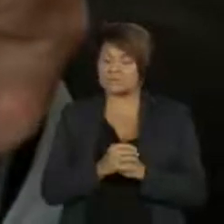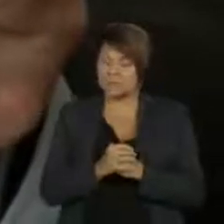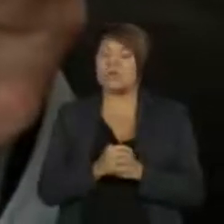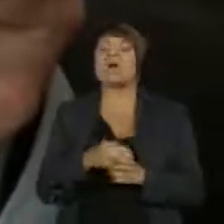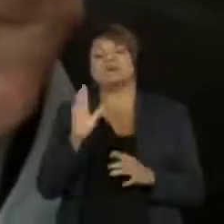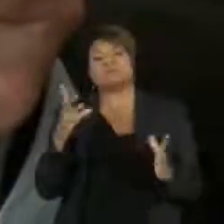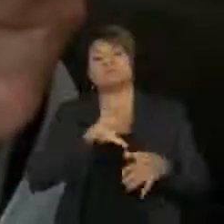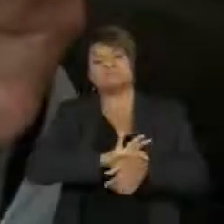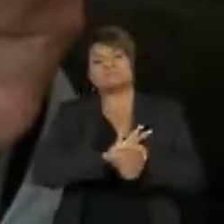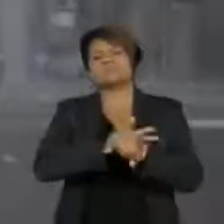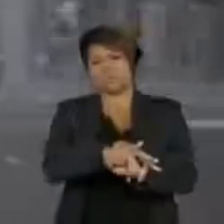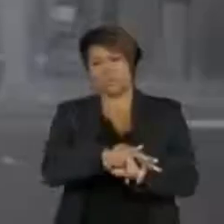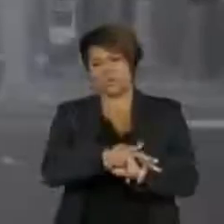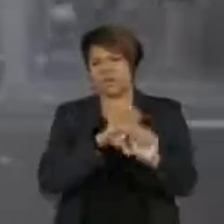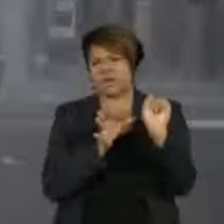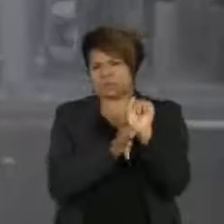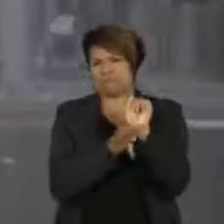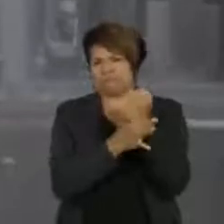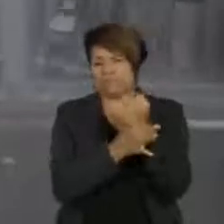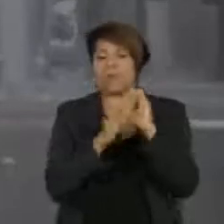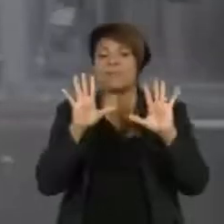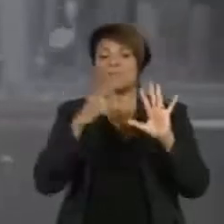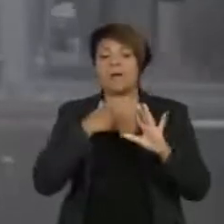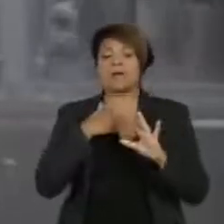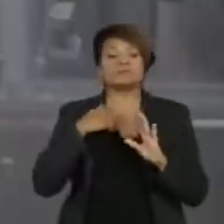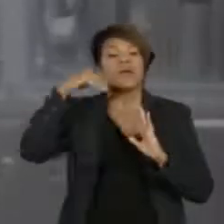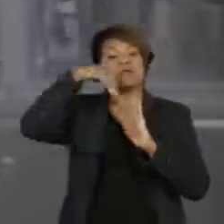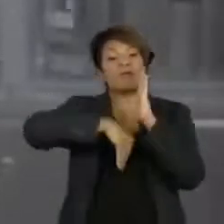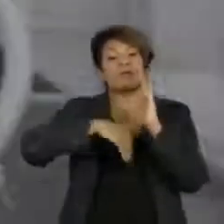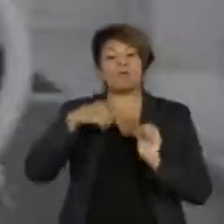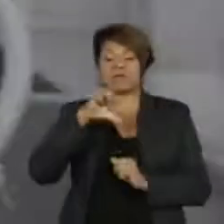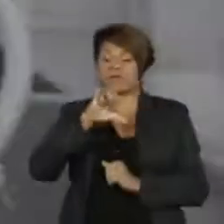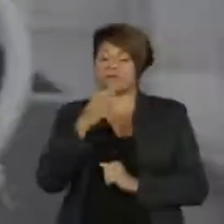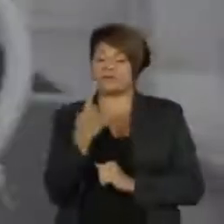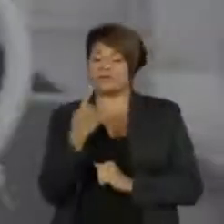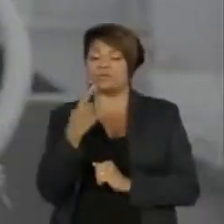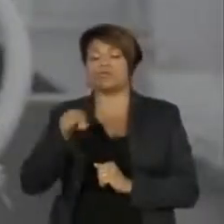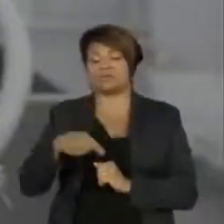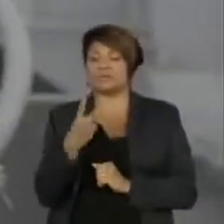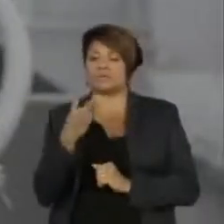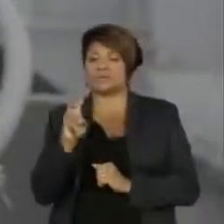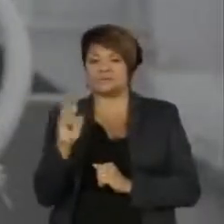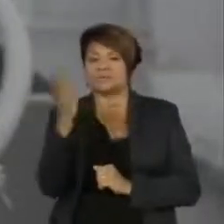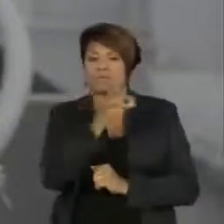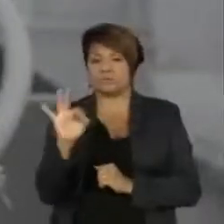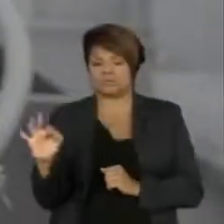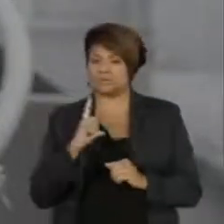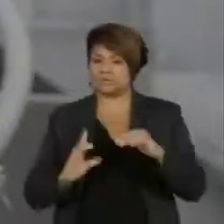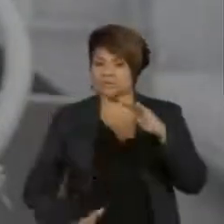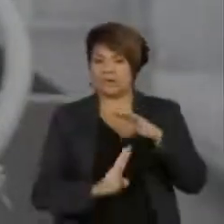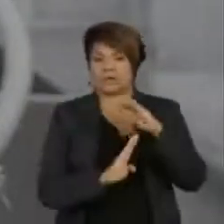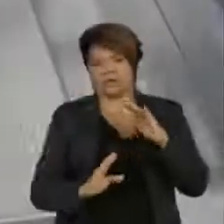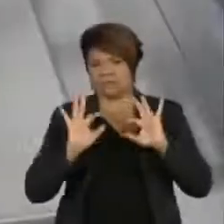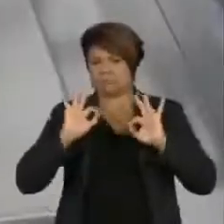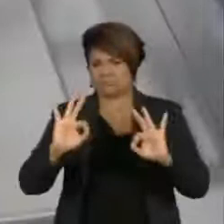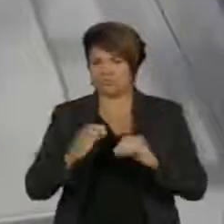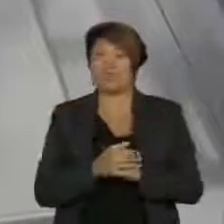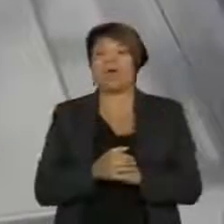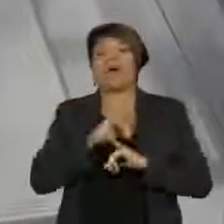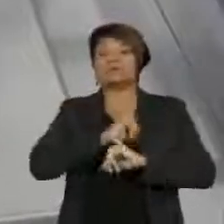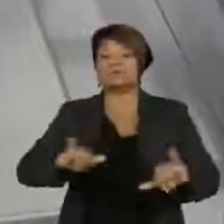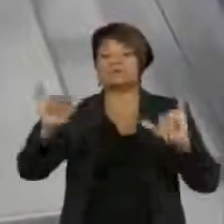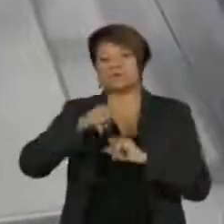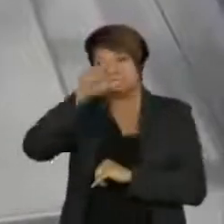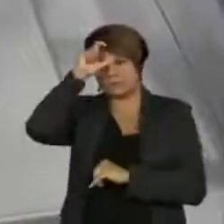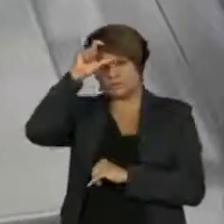os números obtidos no Brasil são inferiores aos 91,25% de eficácia anunciados pela Turquia